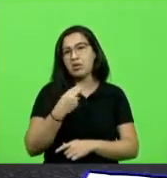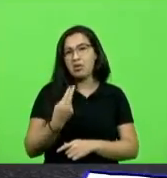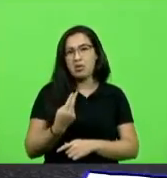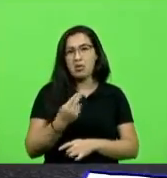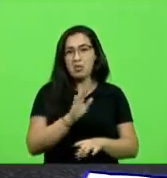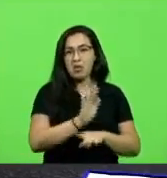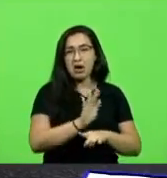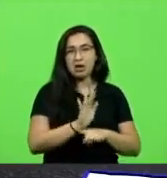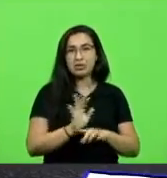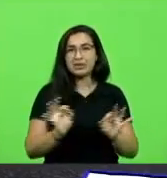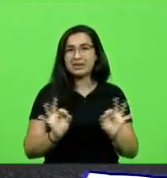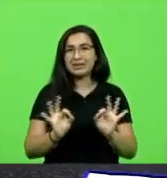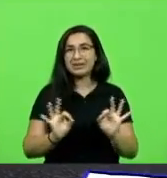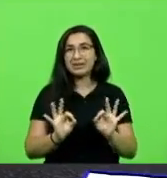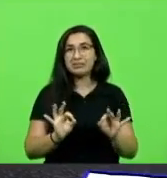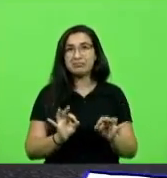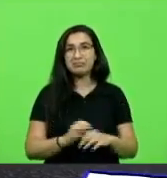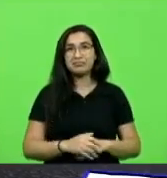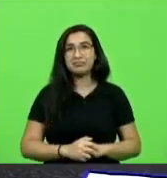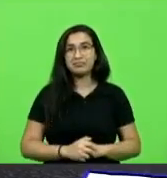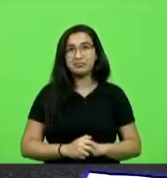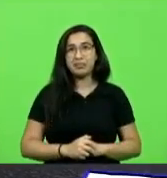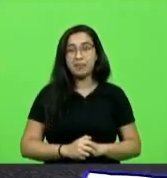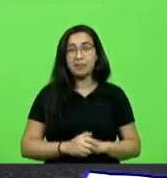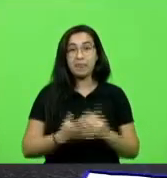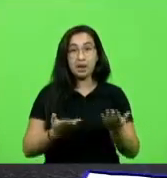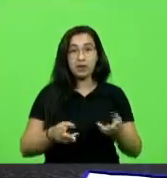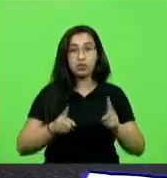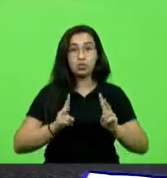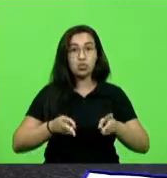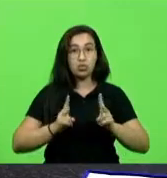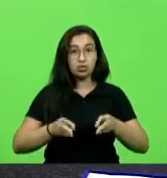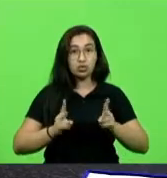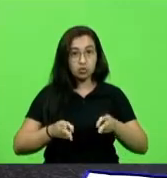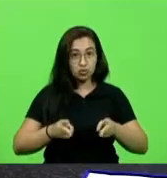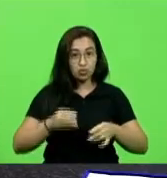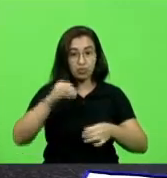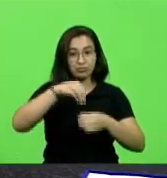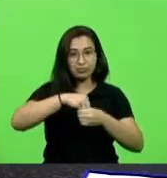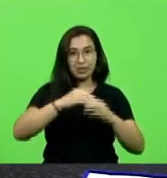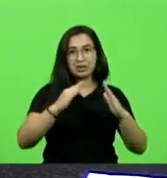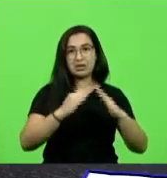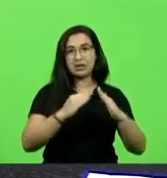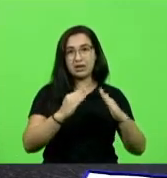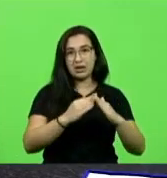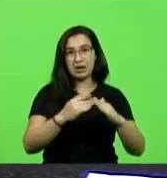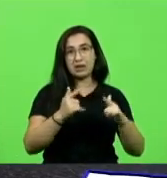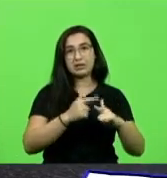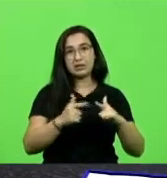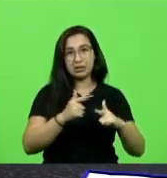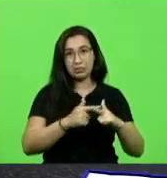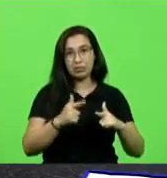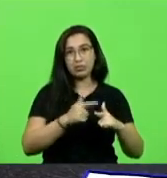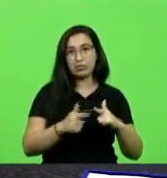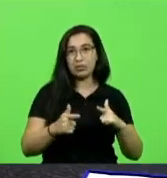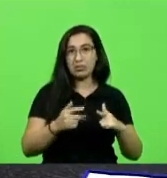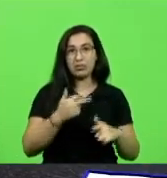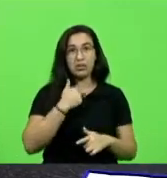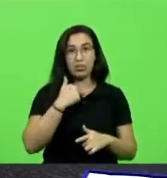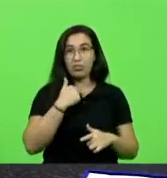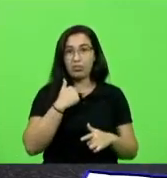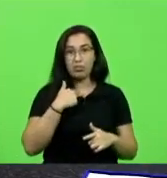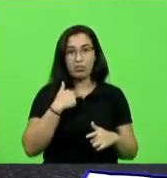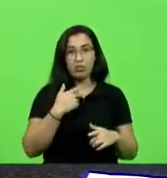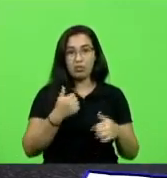estão permanecendo nessas casas que estão com um risco